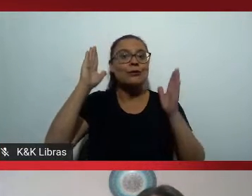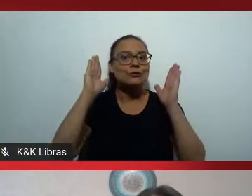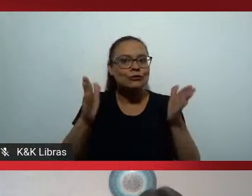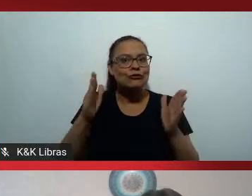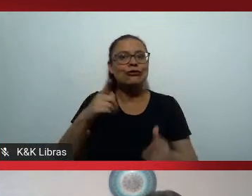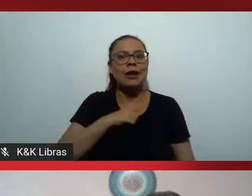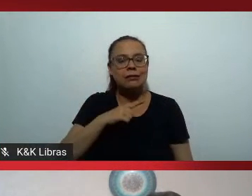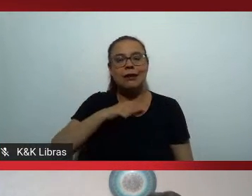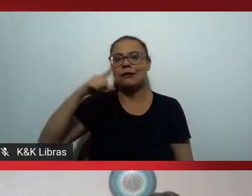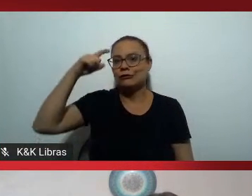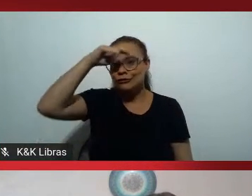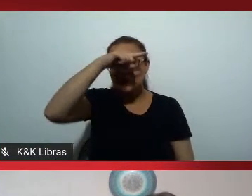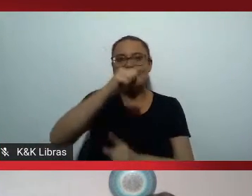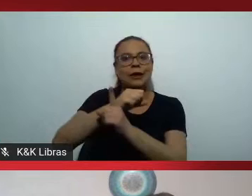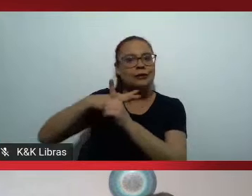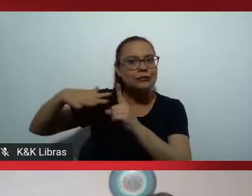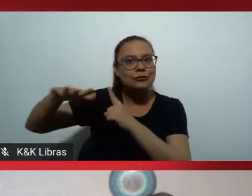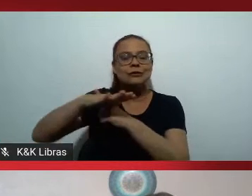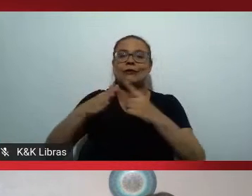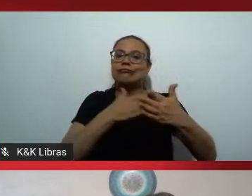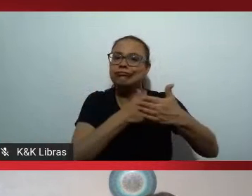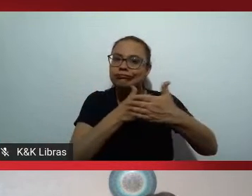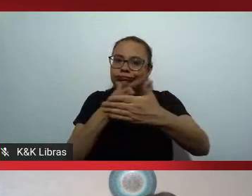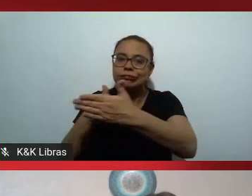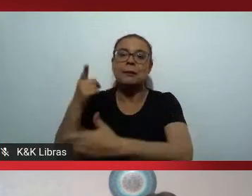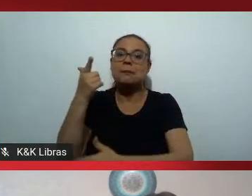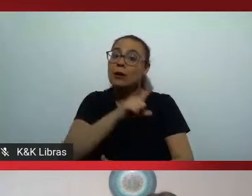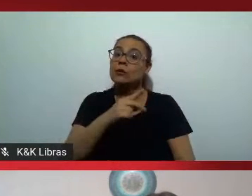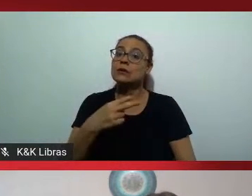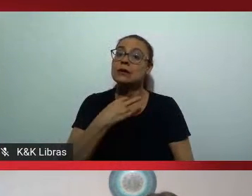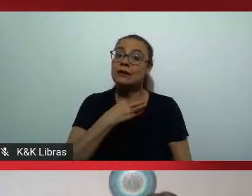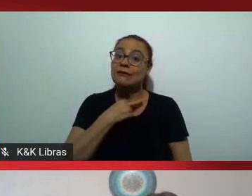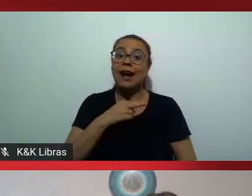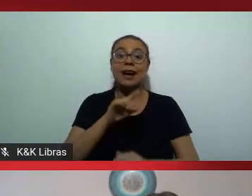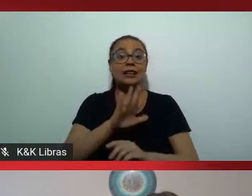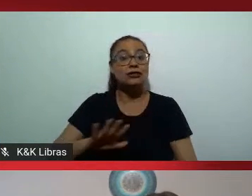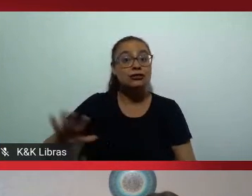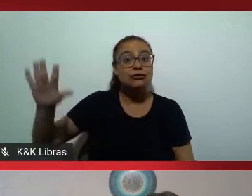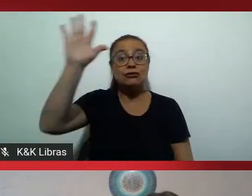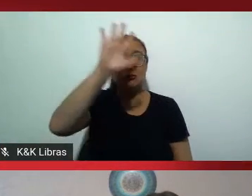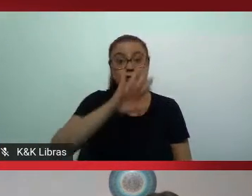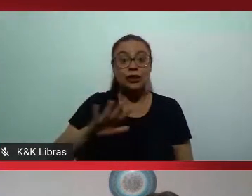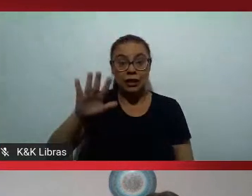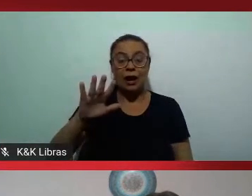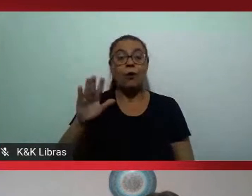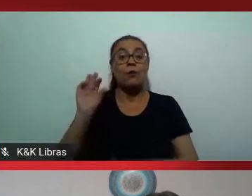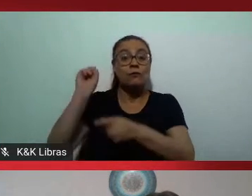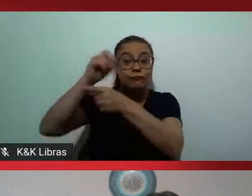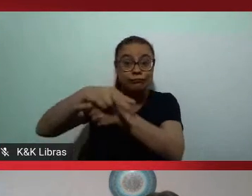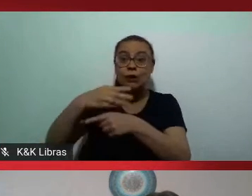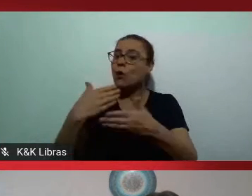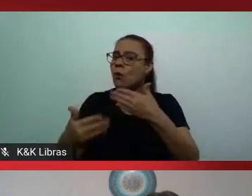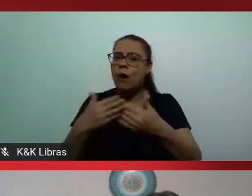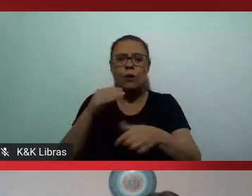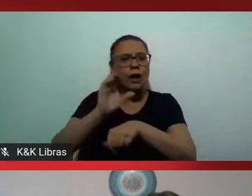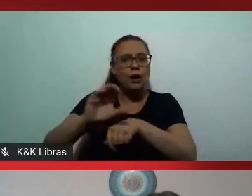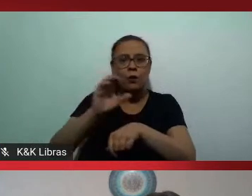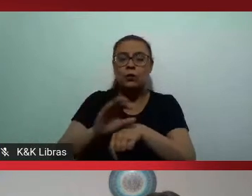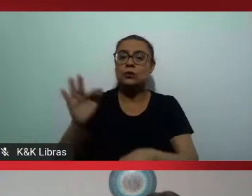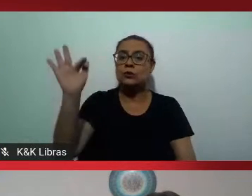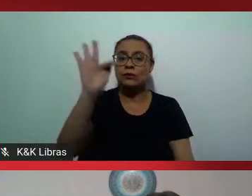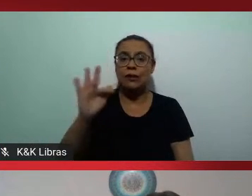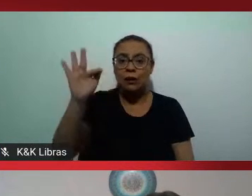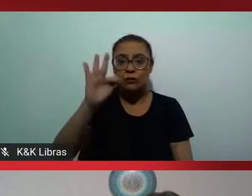estrutural conjuntural para conseguir vagas de uma forma geral em cursos superiores imagina quando você